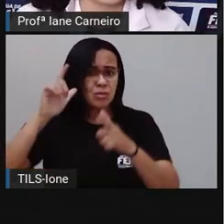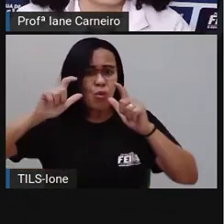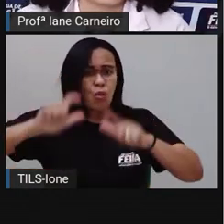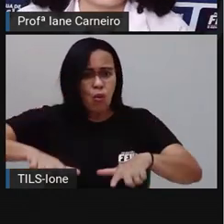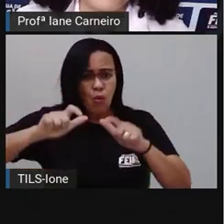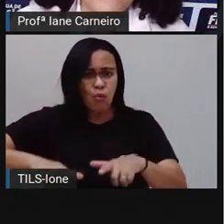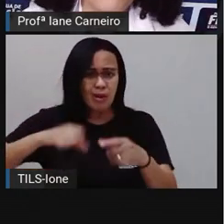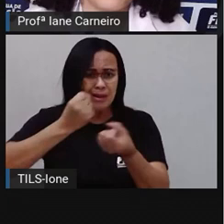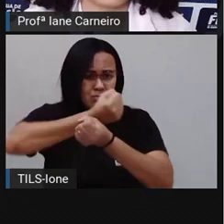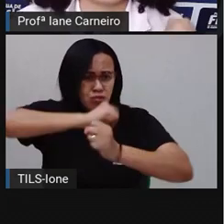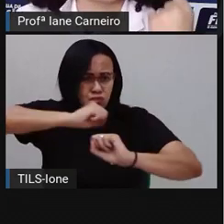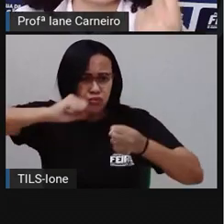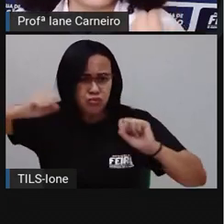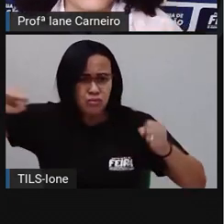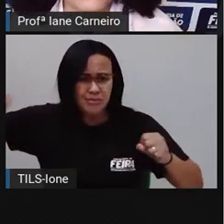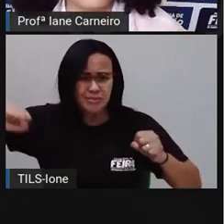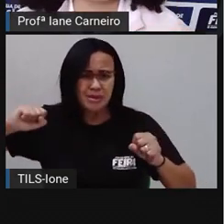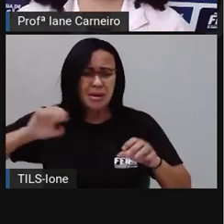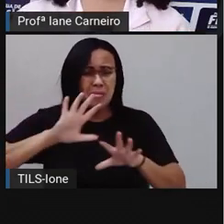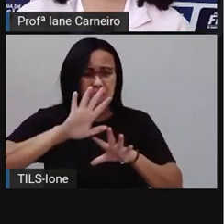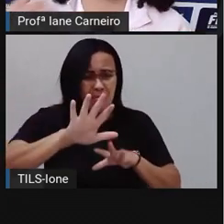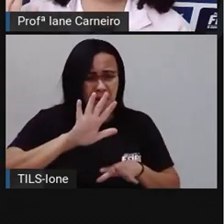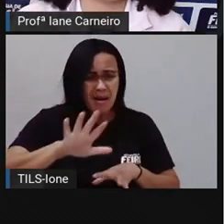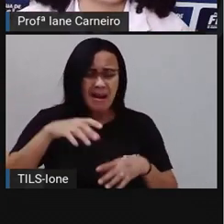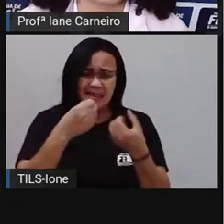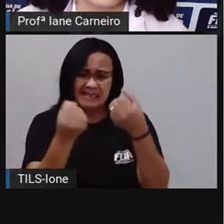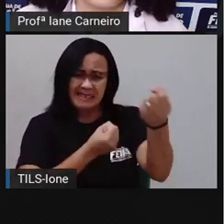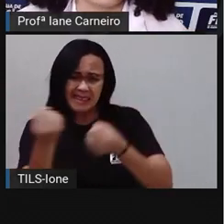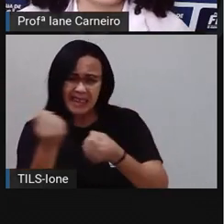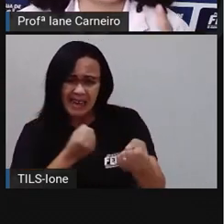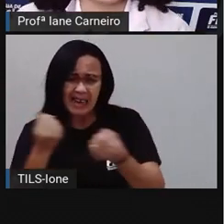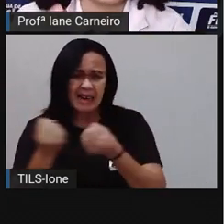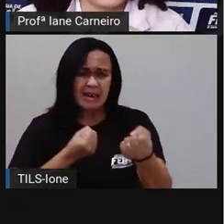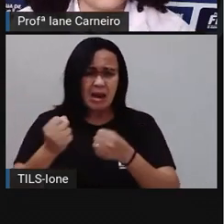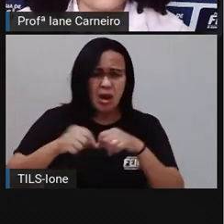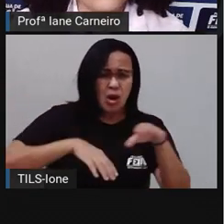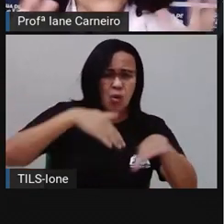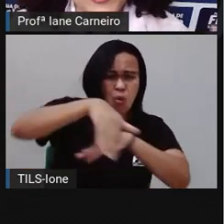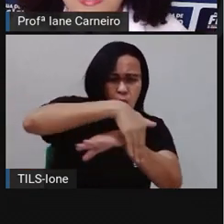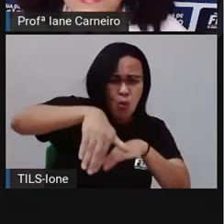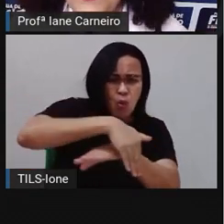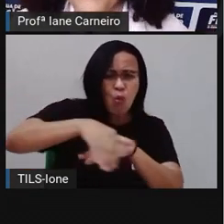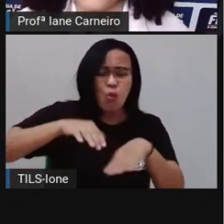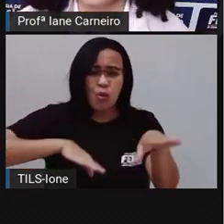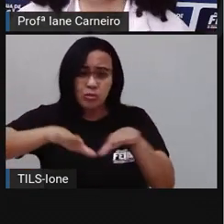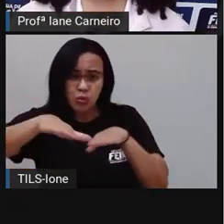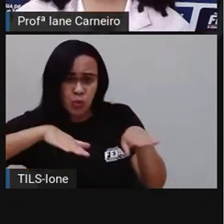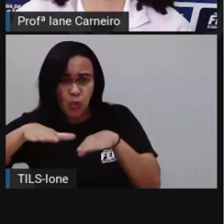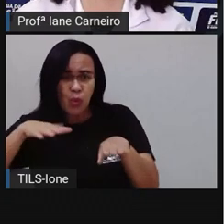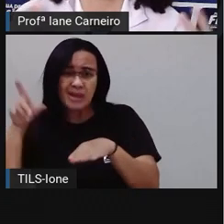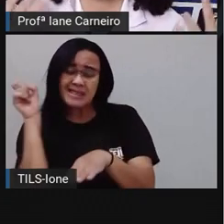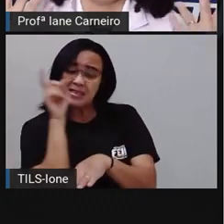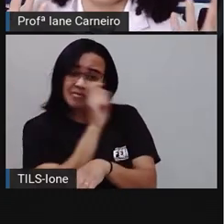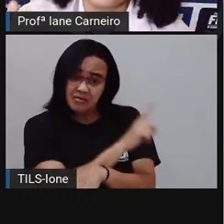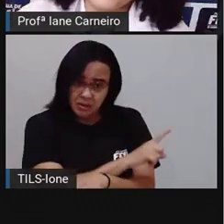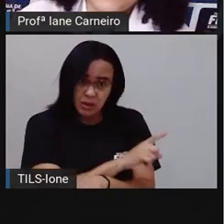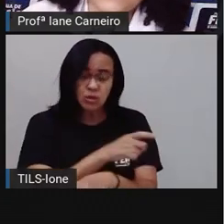que acabava atrapalhando o trânsito, né? Atrapalhava algumas atividades do município, né? Então,